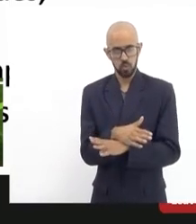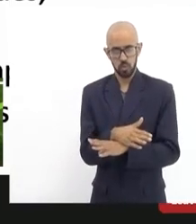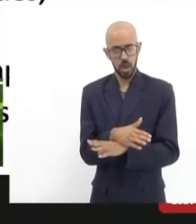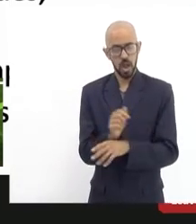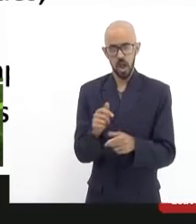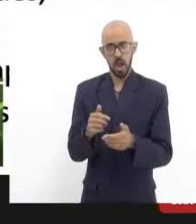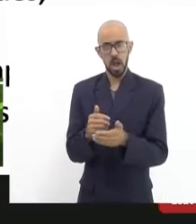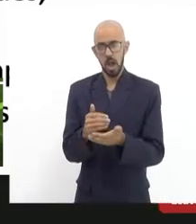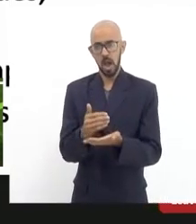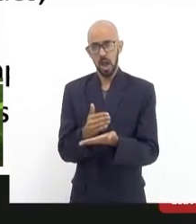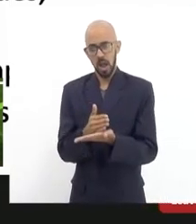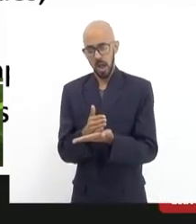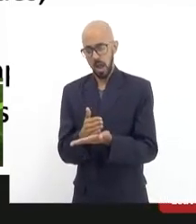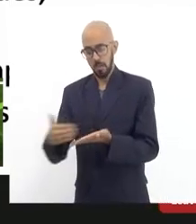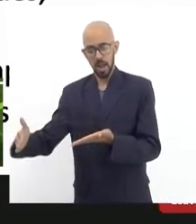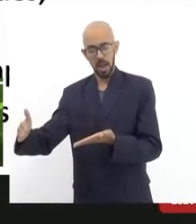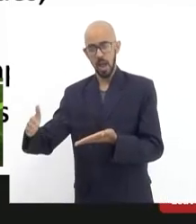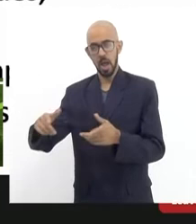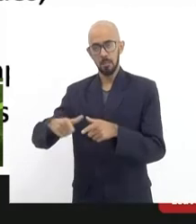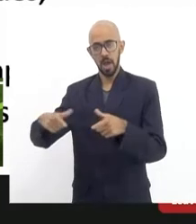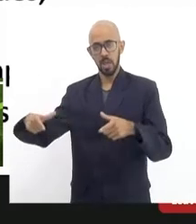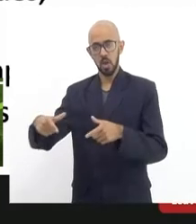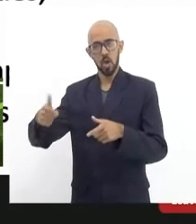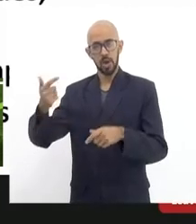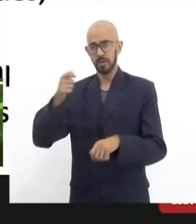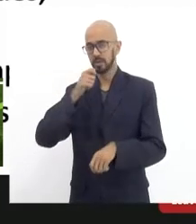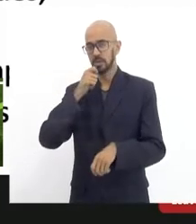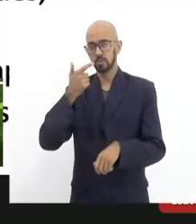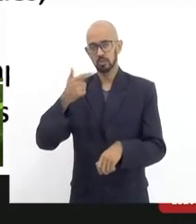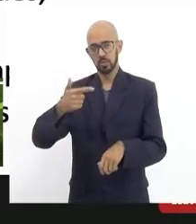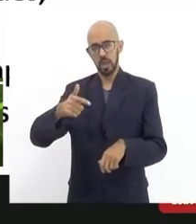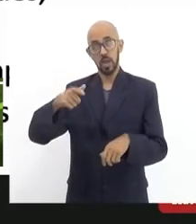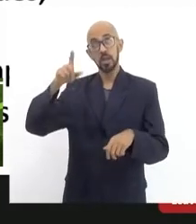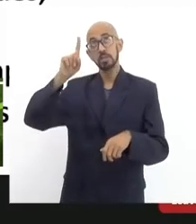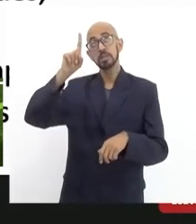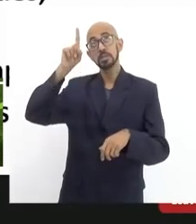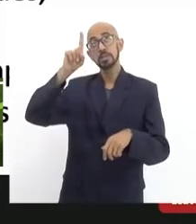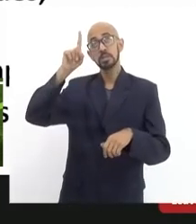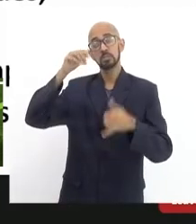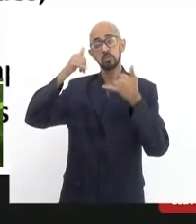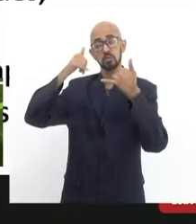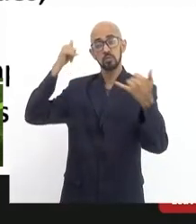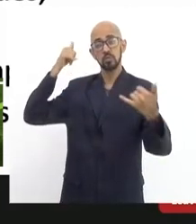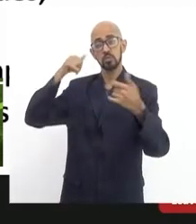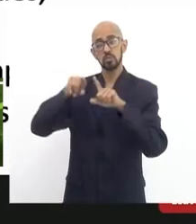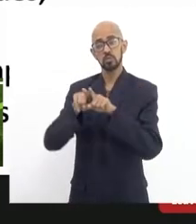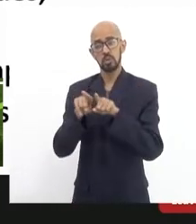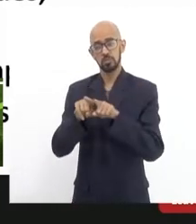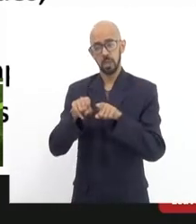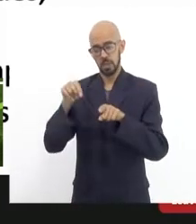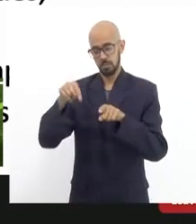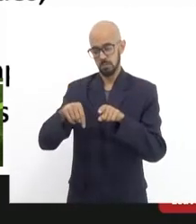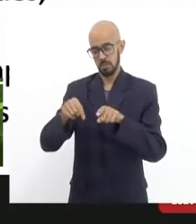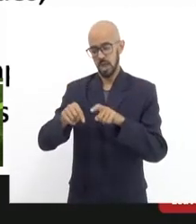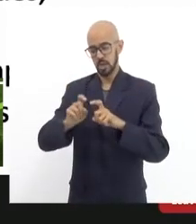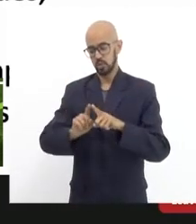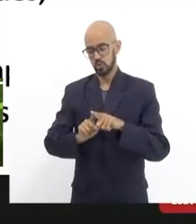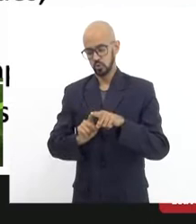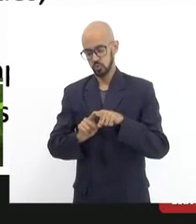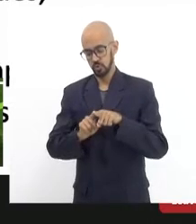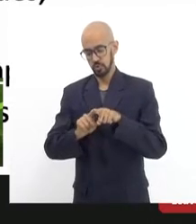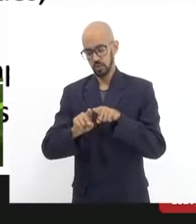não só do sistema de rede aérea, como também da via permanente de trilhos. O gradil foi